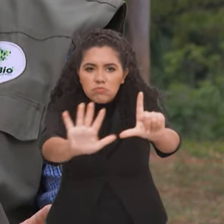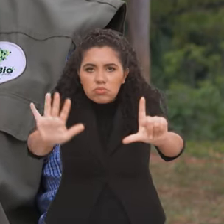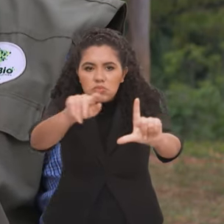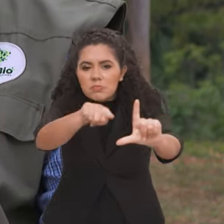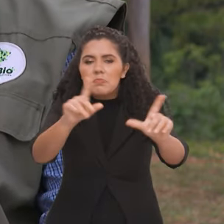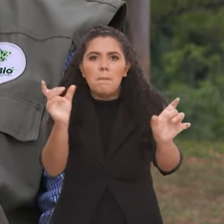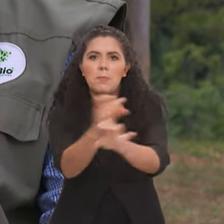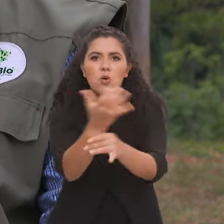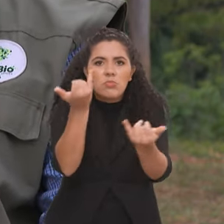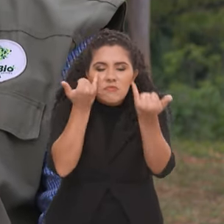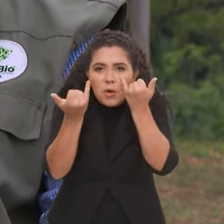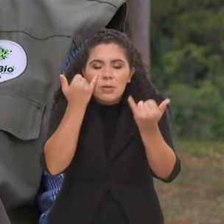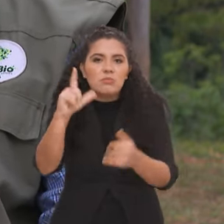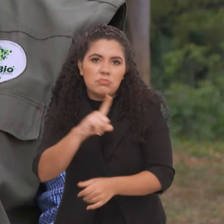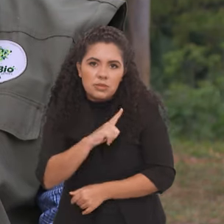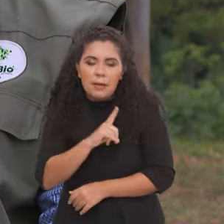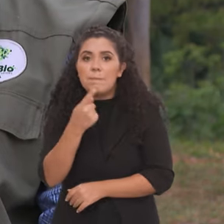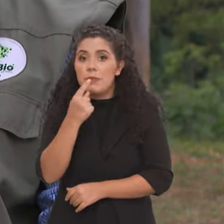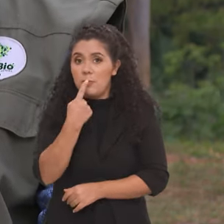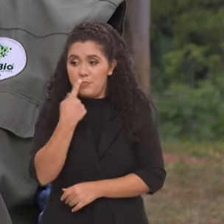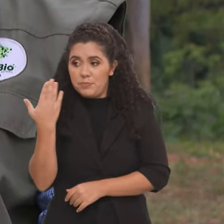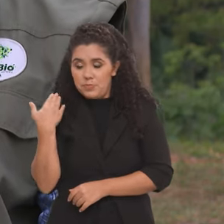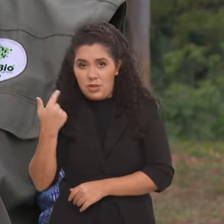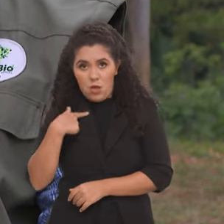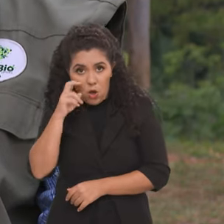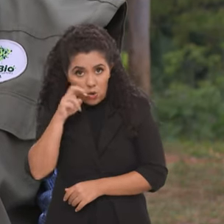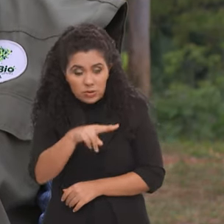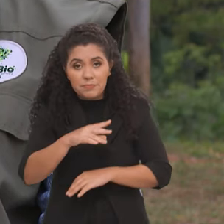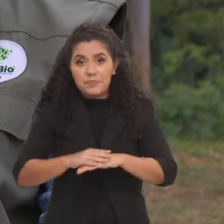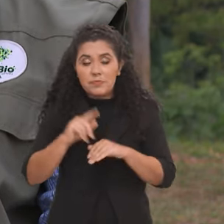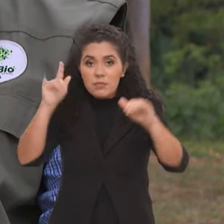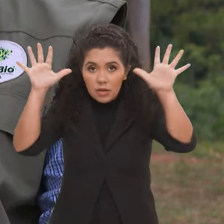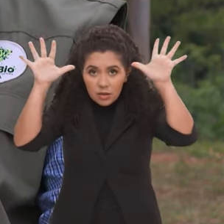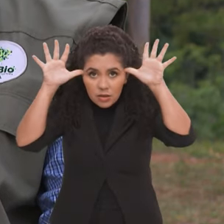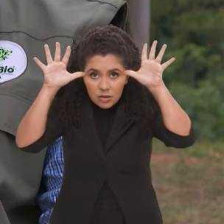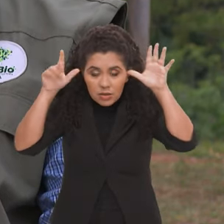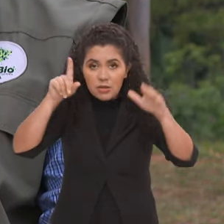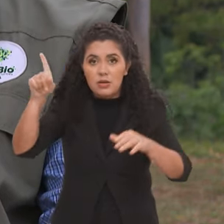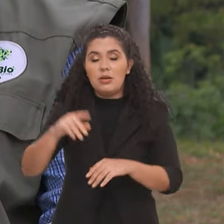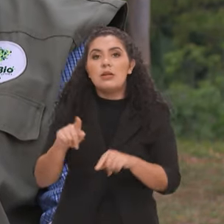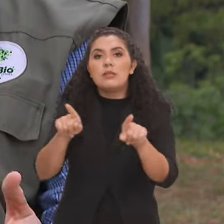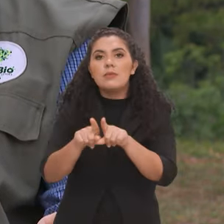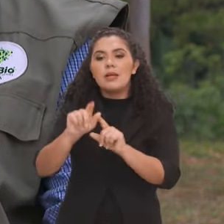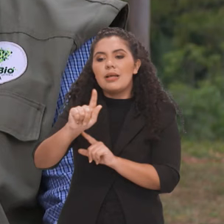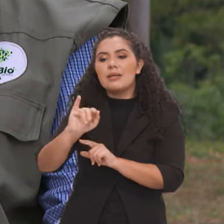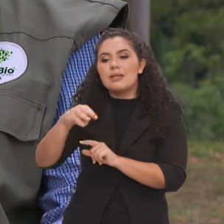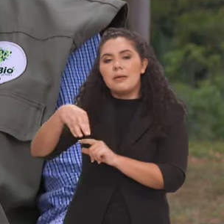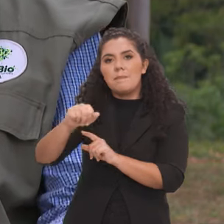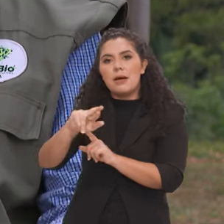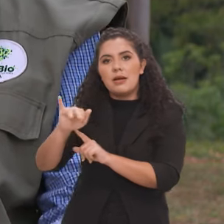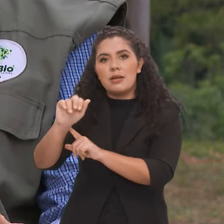informação disponível. Esses dias eu estava olhando, o Parque Nacional da Chapada dos Guimarães é muito bem